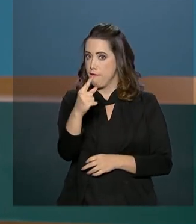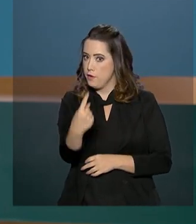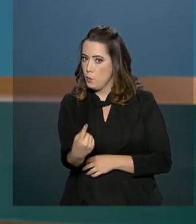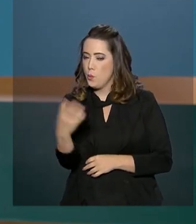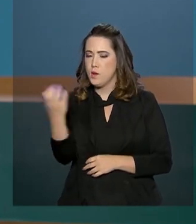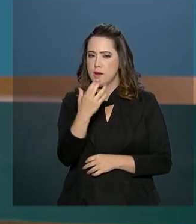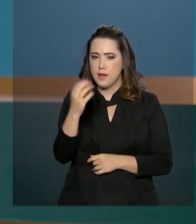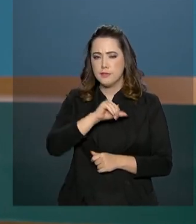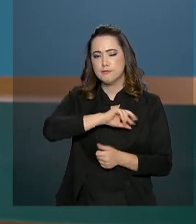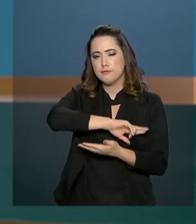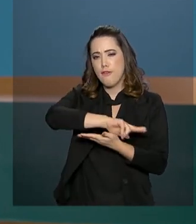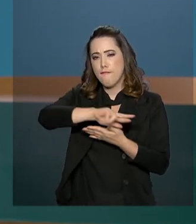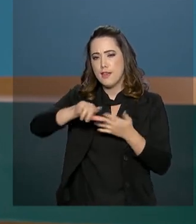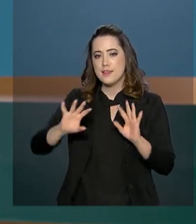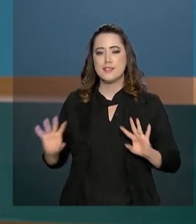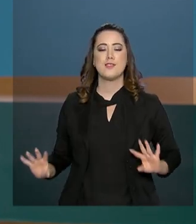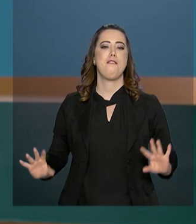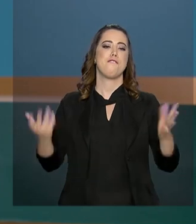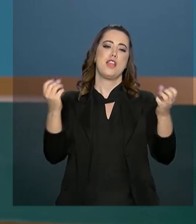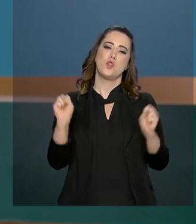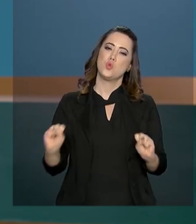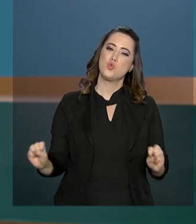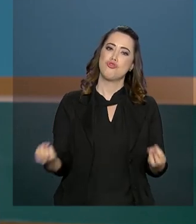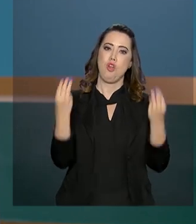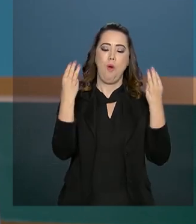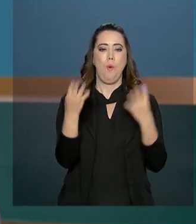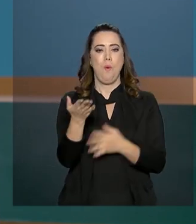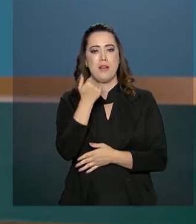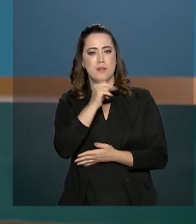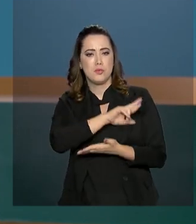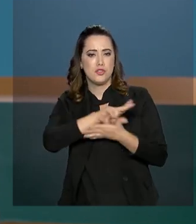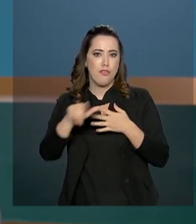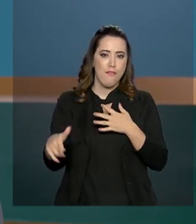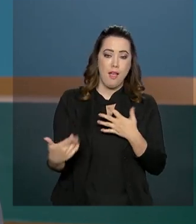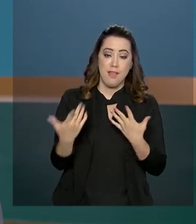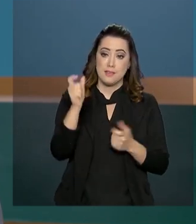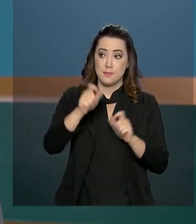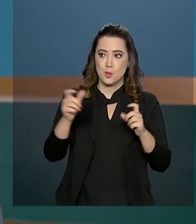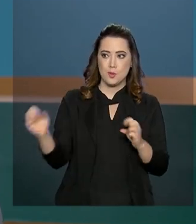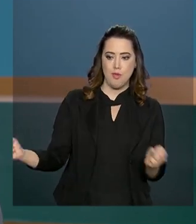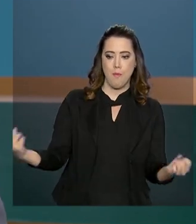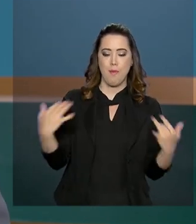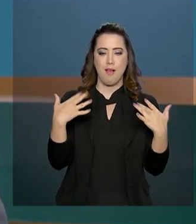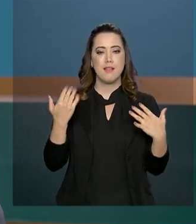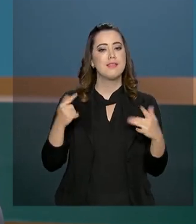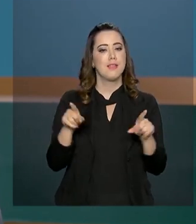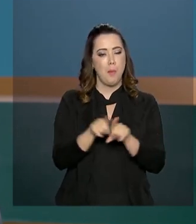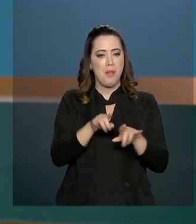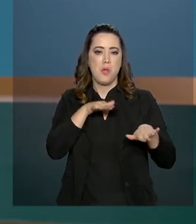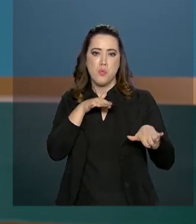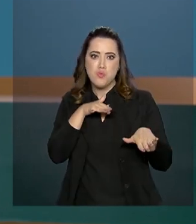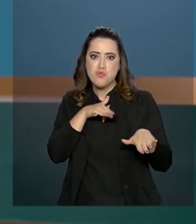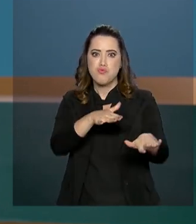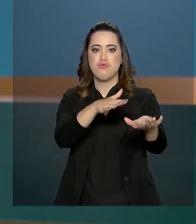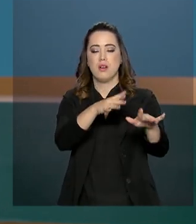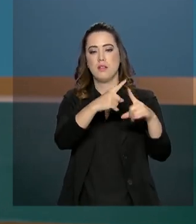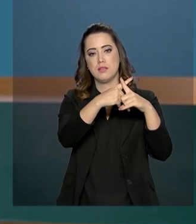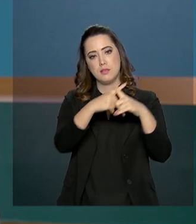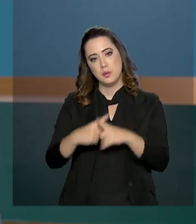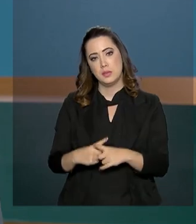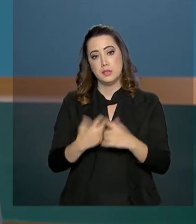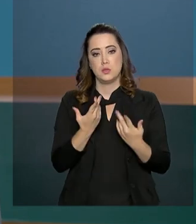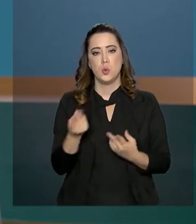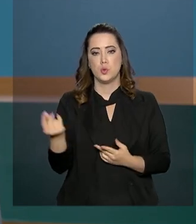se tornar um multievento, com shows, alimentação, diversas atrações, além da corrida. O dinheiro virá da iniciativa